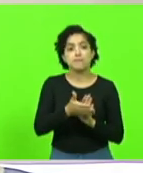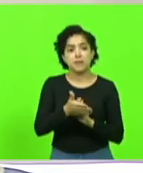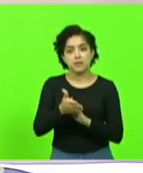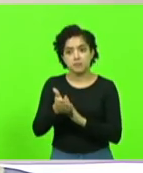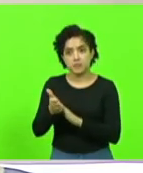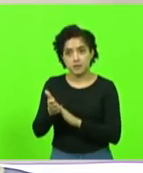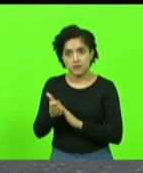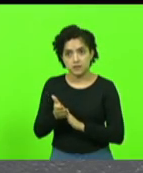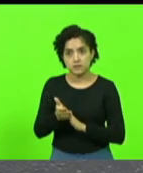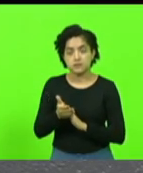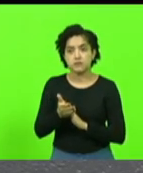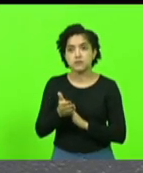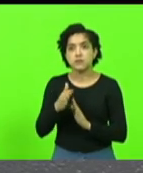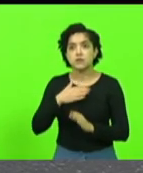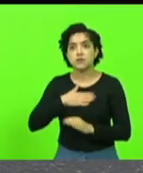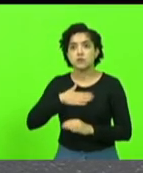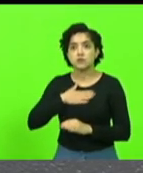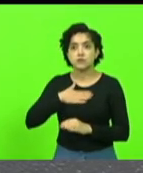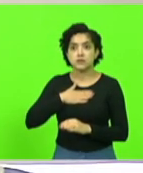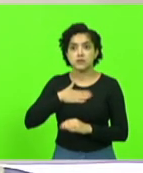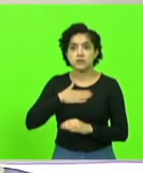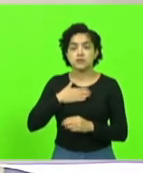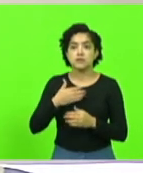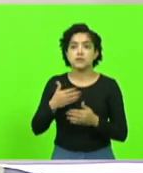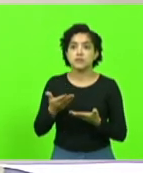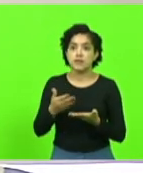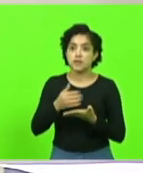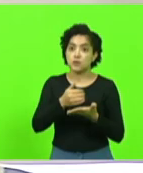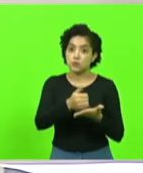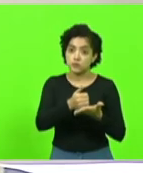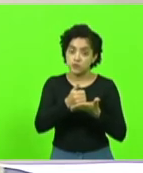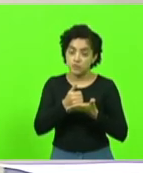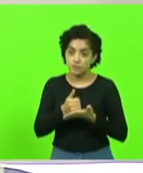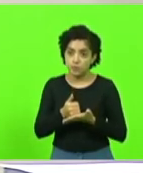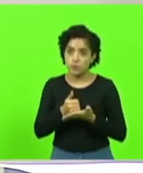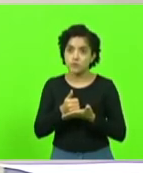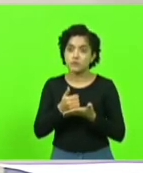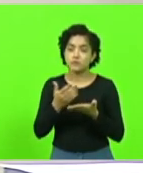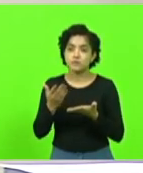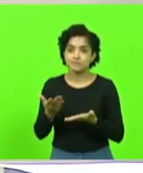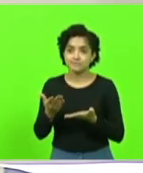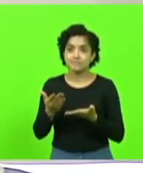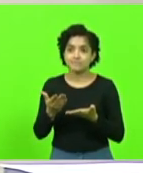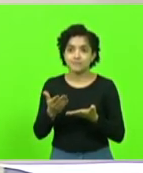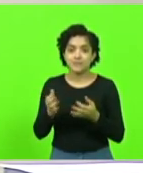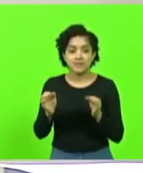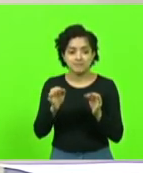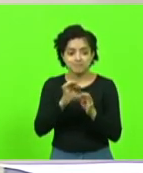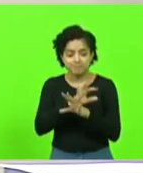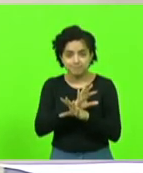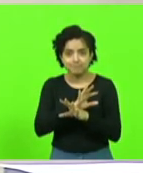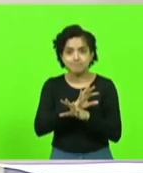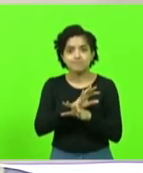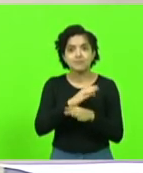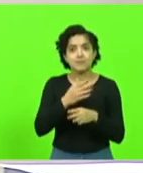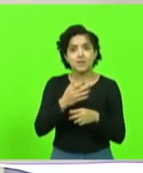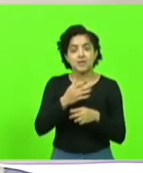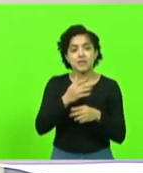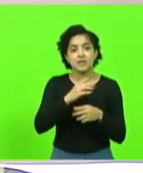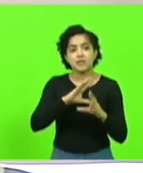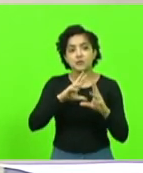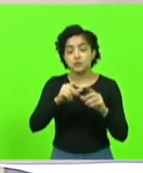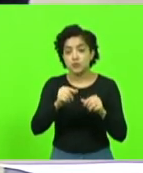e gostaria de contar com o apoio de V. Exª, para que a gente conclua essa agenda, tanto em Curitibanos, como também